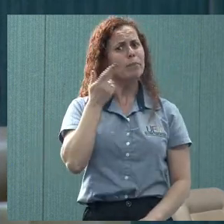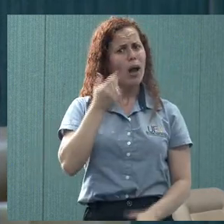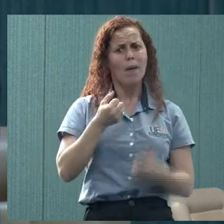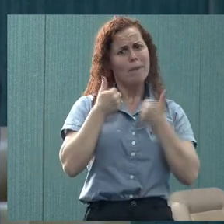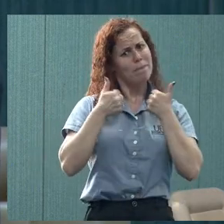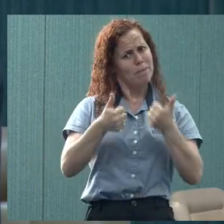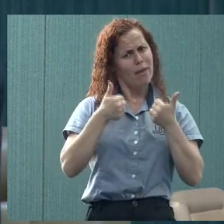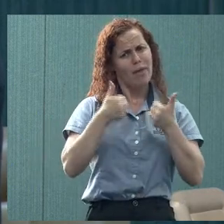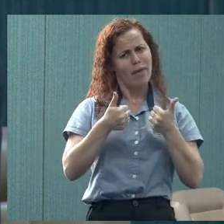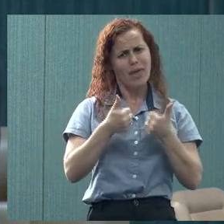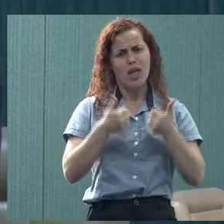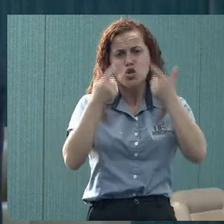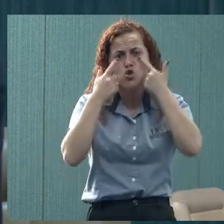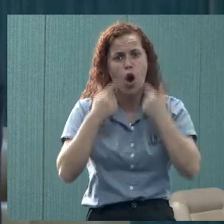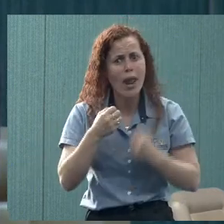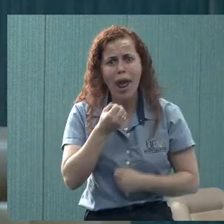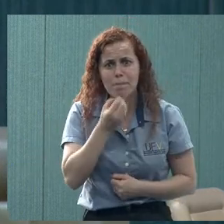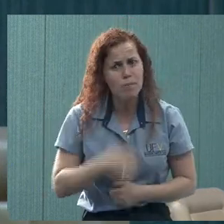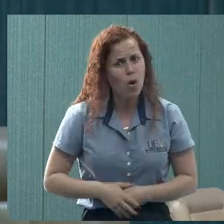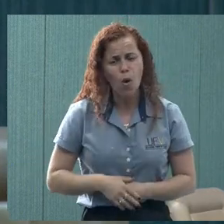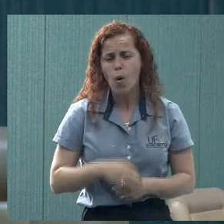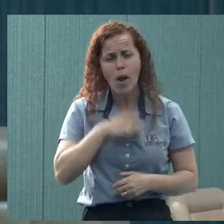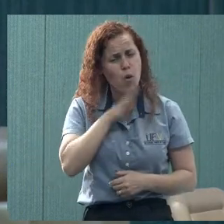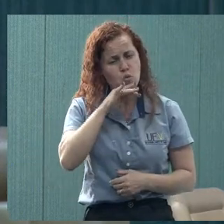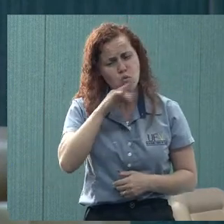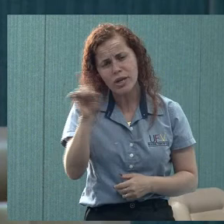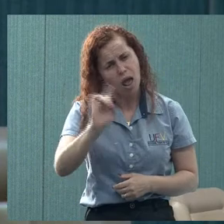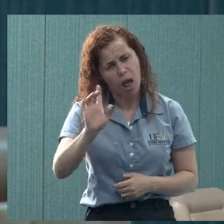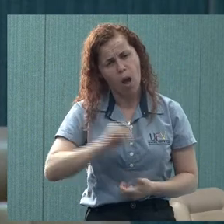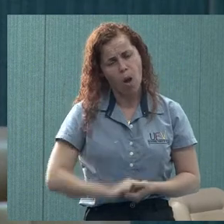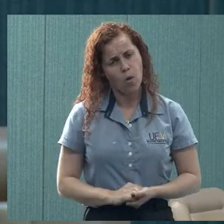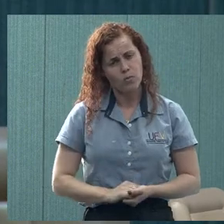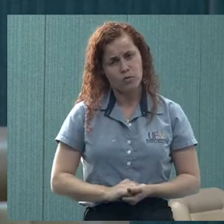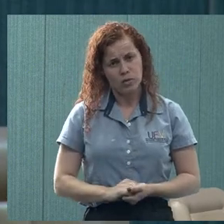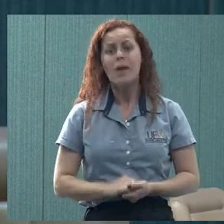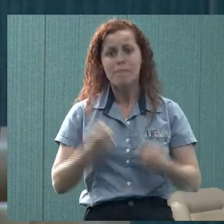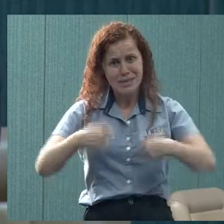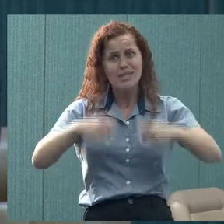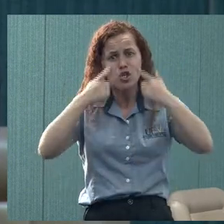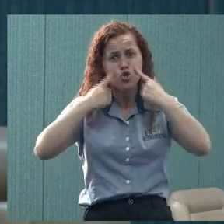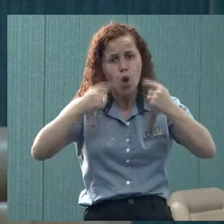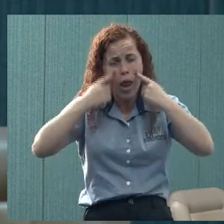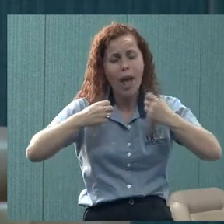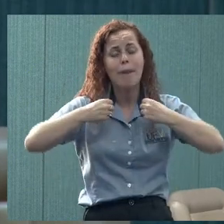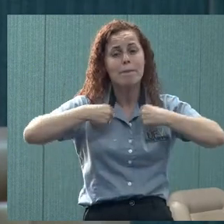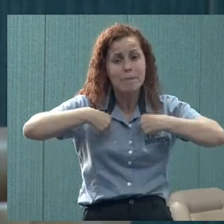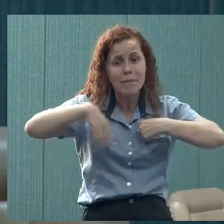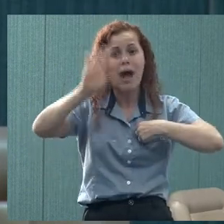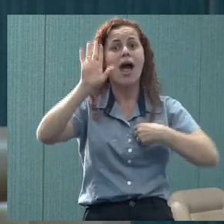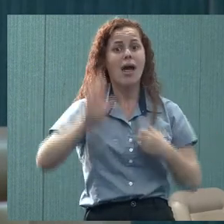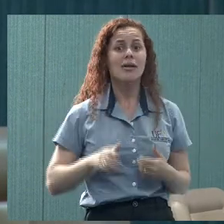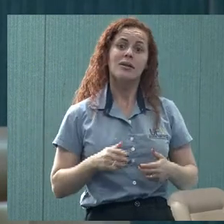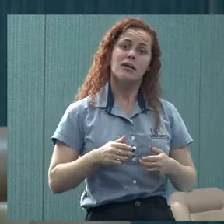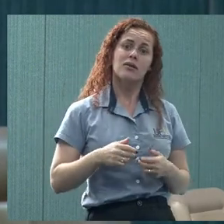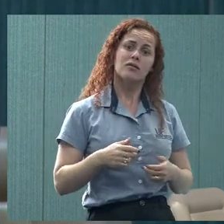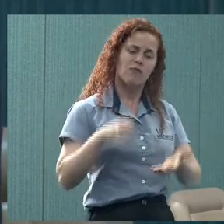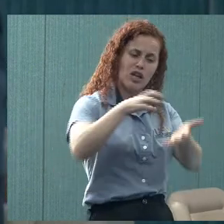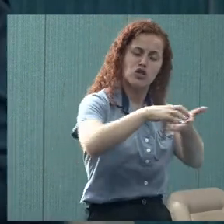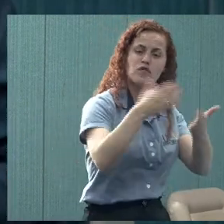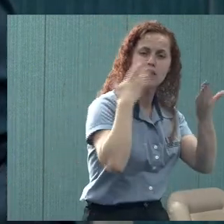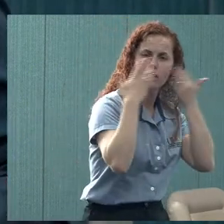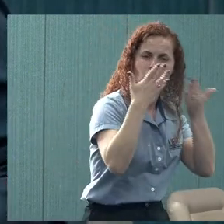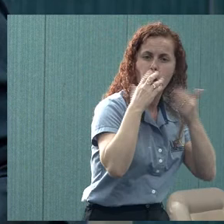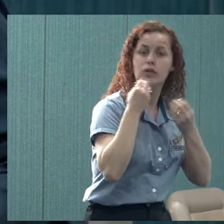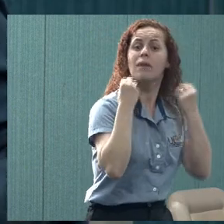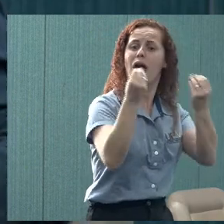história de chorar é ruim, chorar é bom, as pessoas precisam chorar mais. As pessoas procuram às vezes a divisão para chorar, e